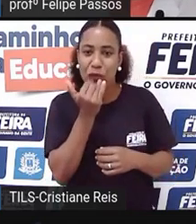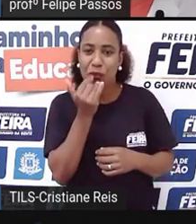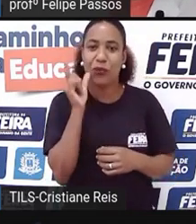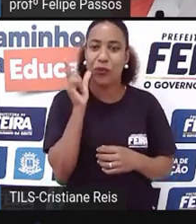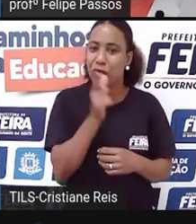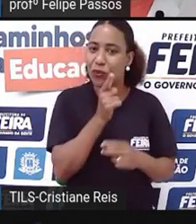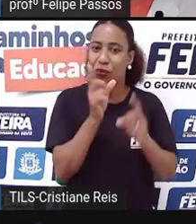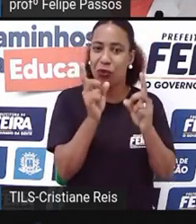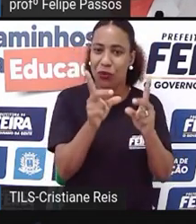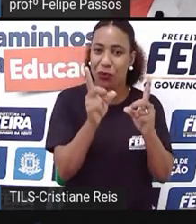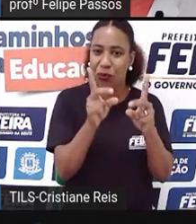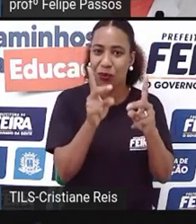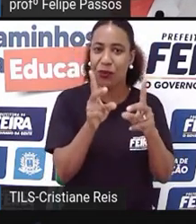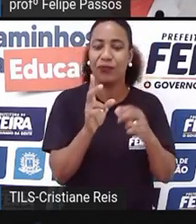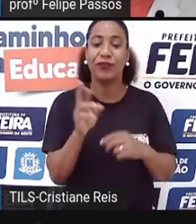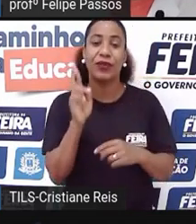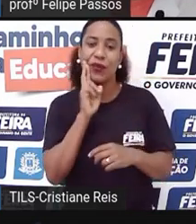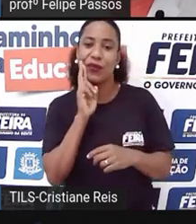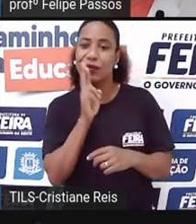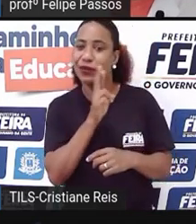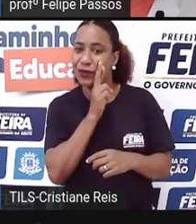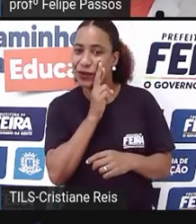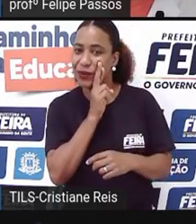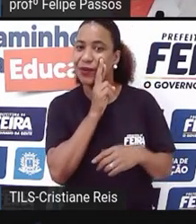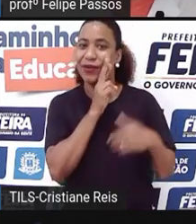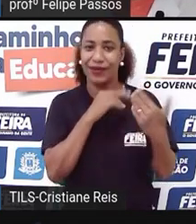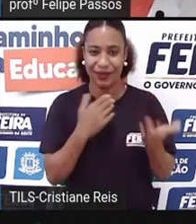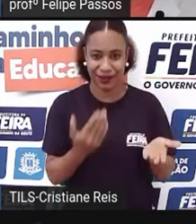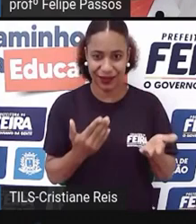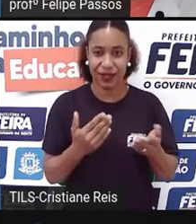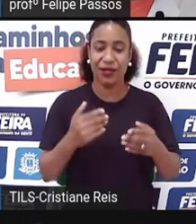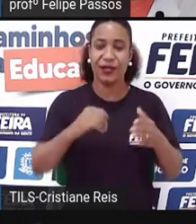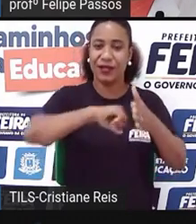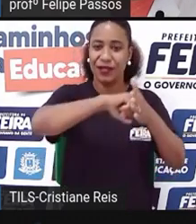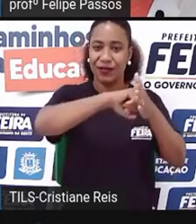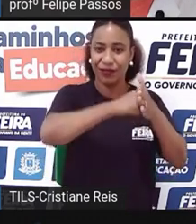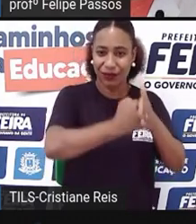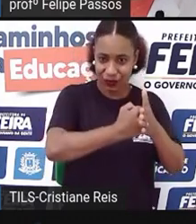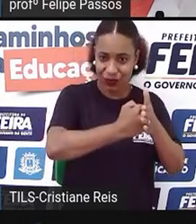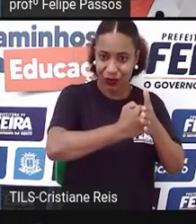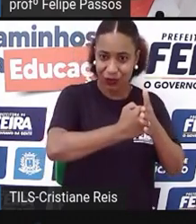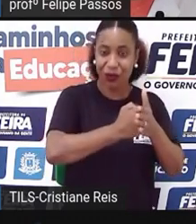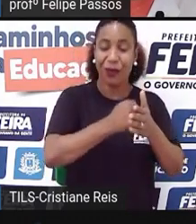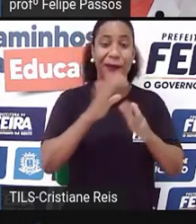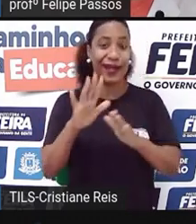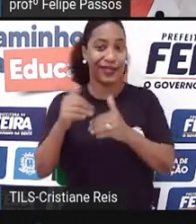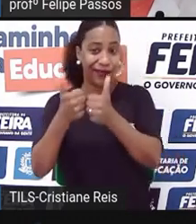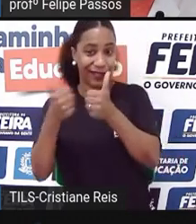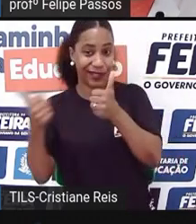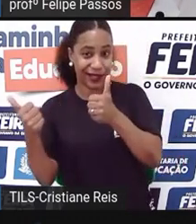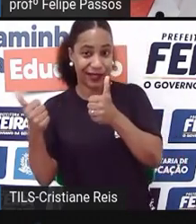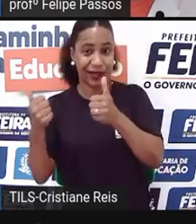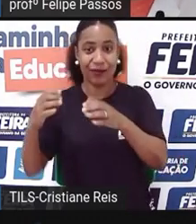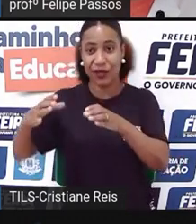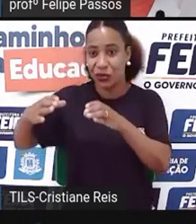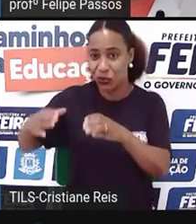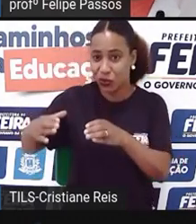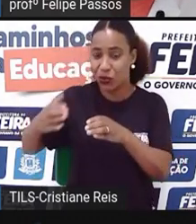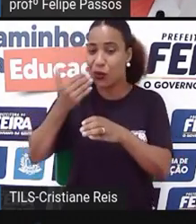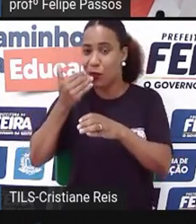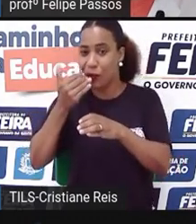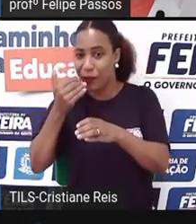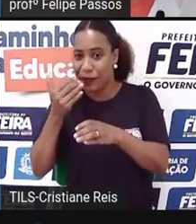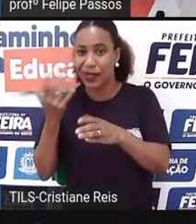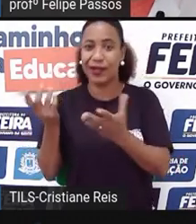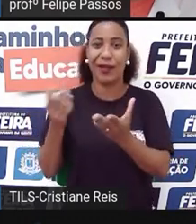restaurante que estava fechado, de repente, a minha vizinha passou a fazer uma comida, entregar uma quentinha, um sanduíche, uma pizza, um